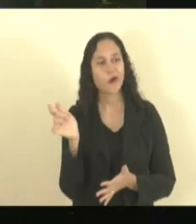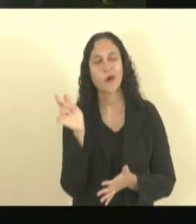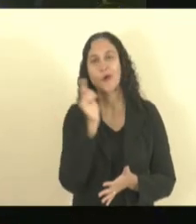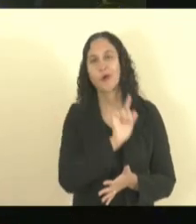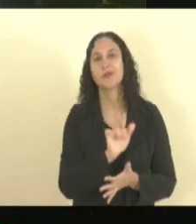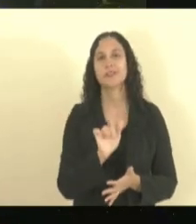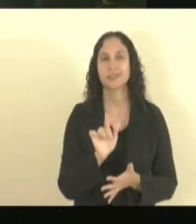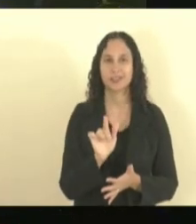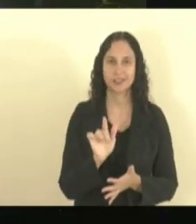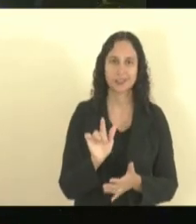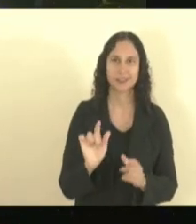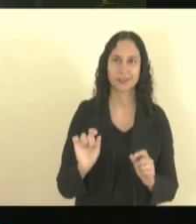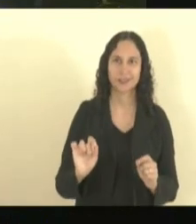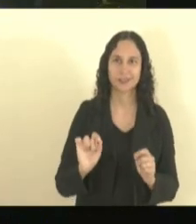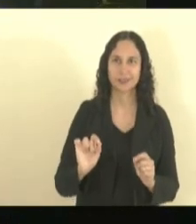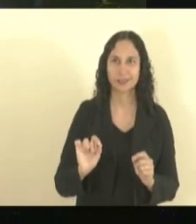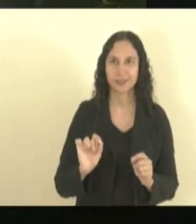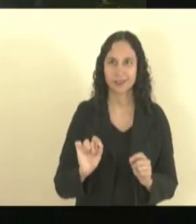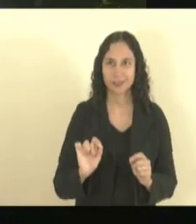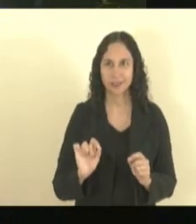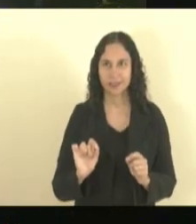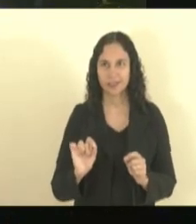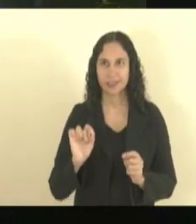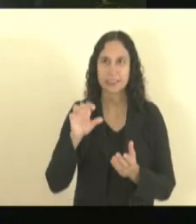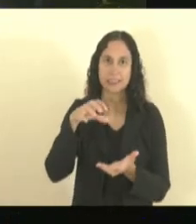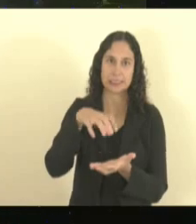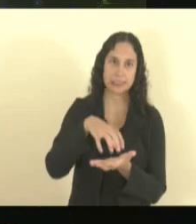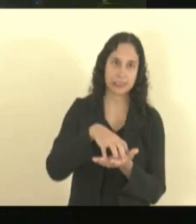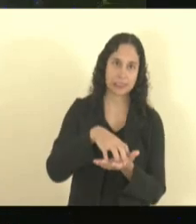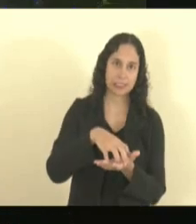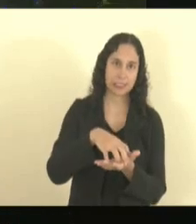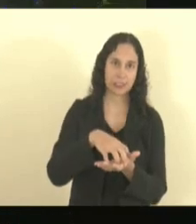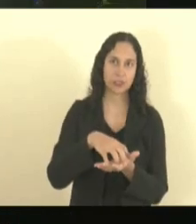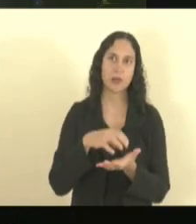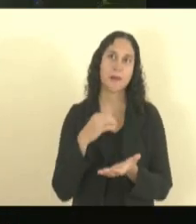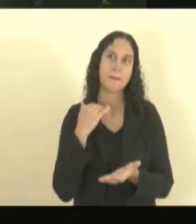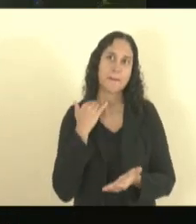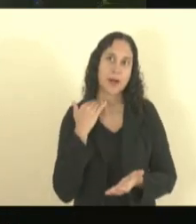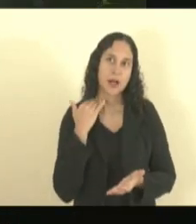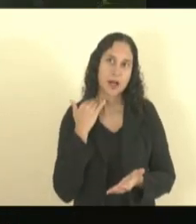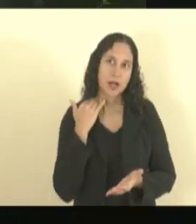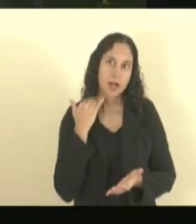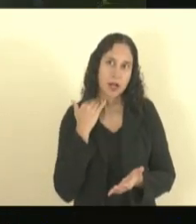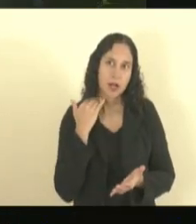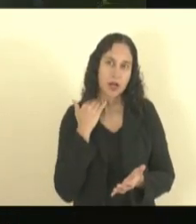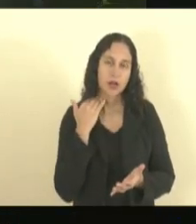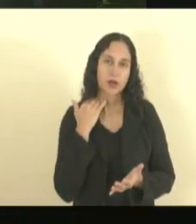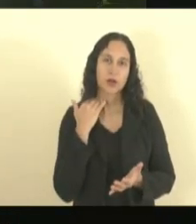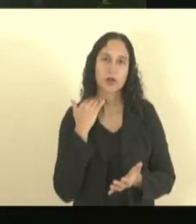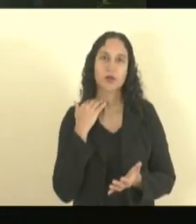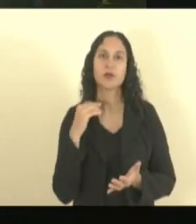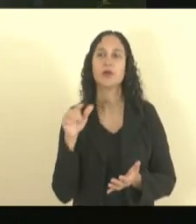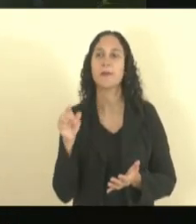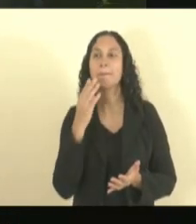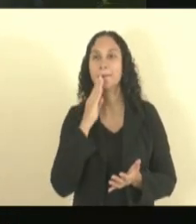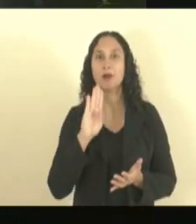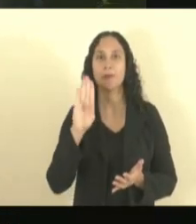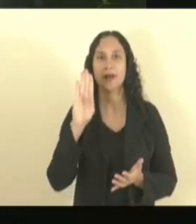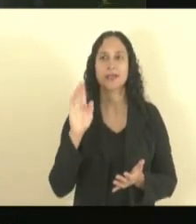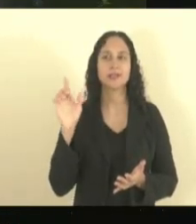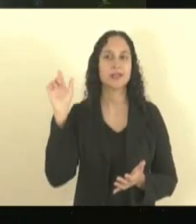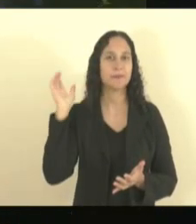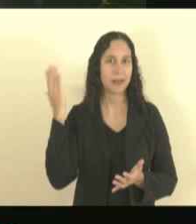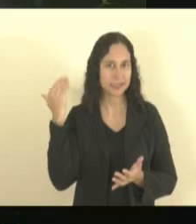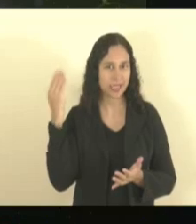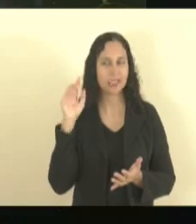possível colocar uma sede do banco do nordeste no município de baixo São Francisco que foi uma promessa que ele fez lá atrás e que